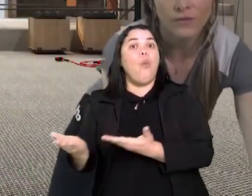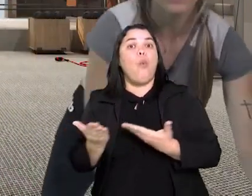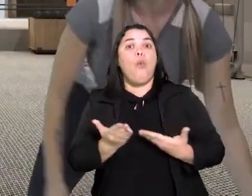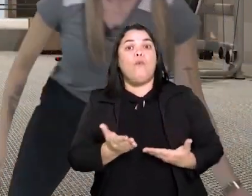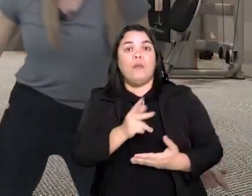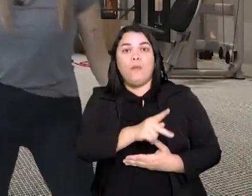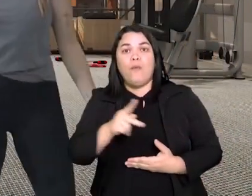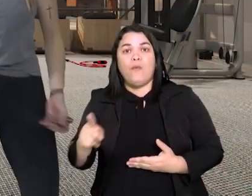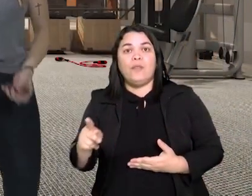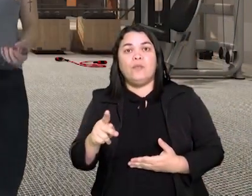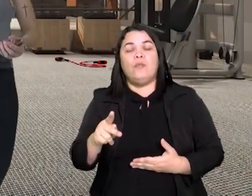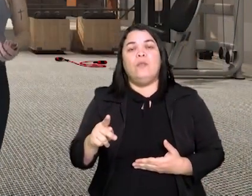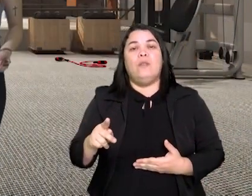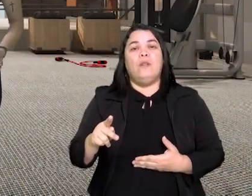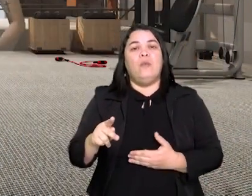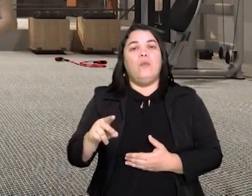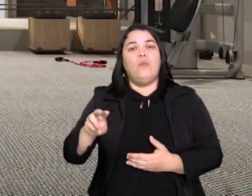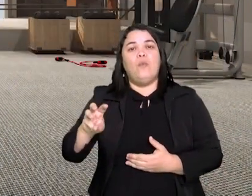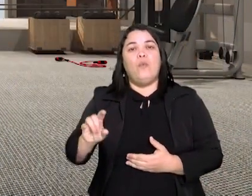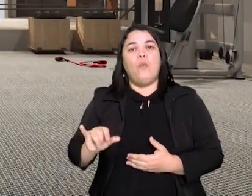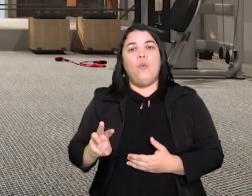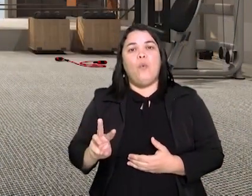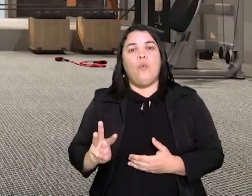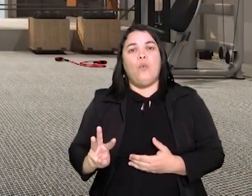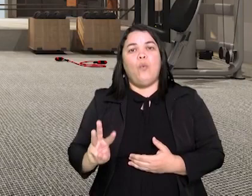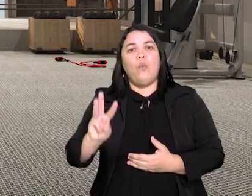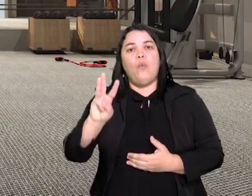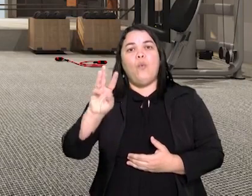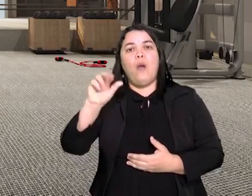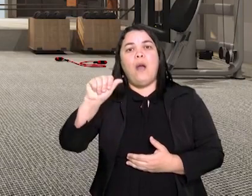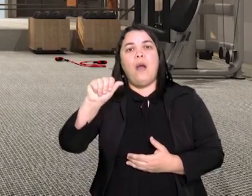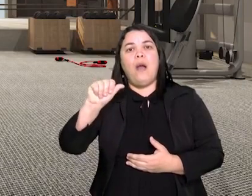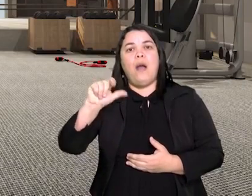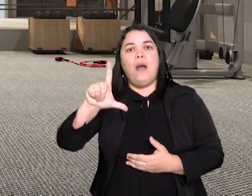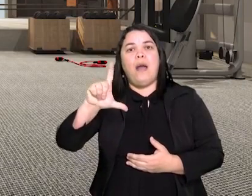o professor Wallace para nos ajudar com a próxima atividade.